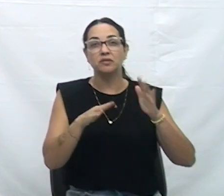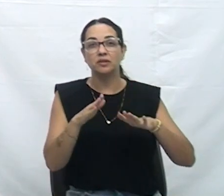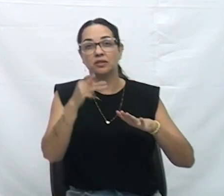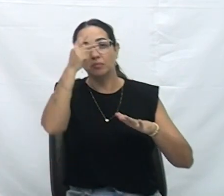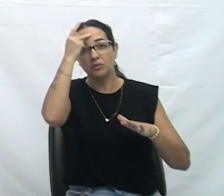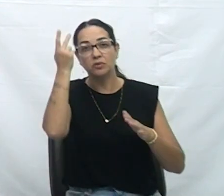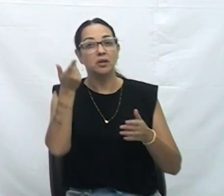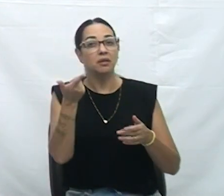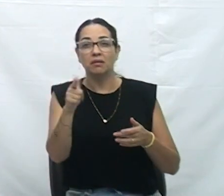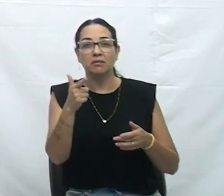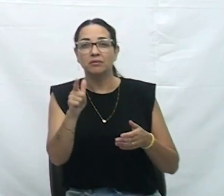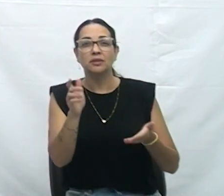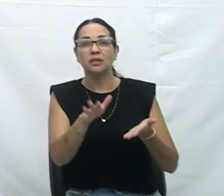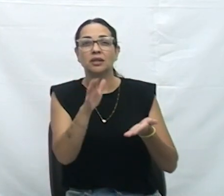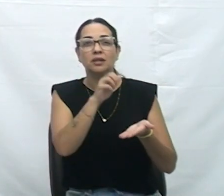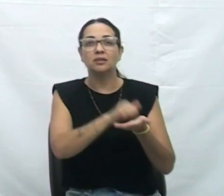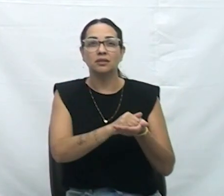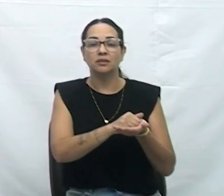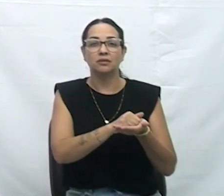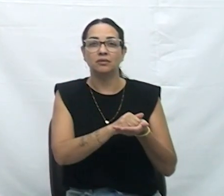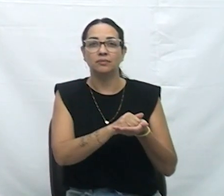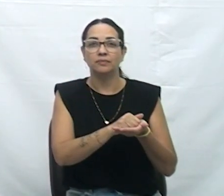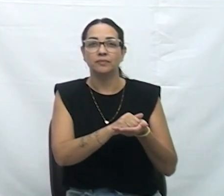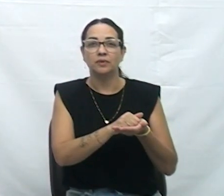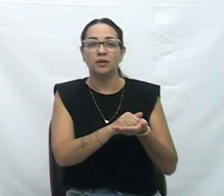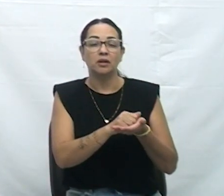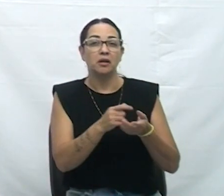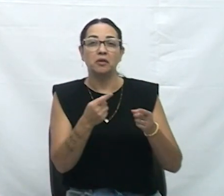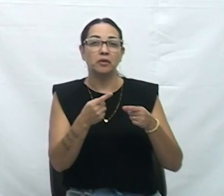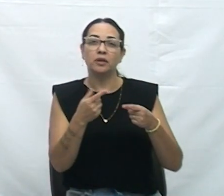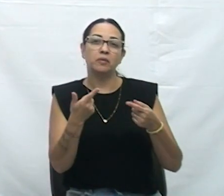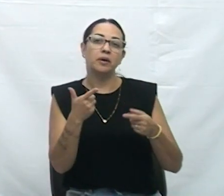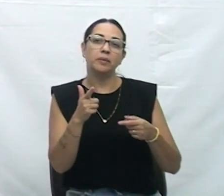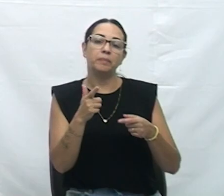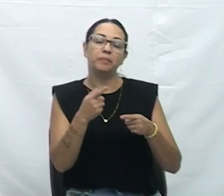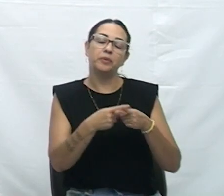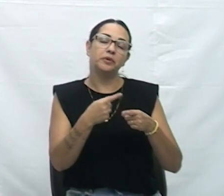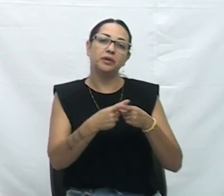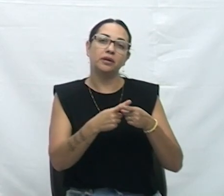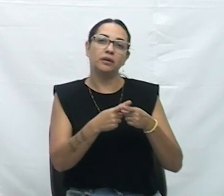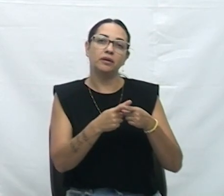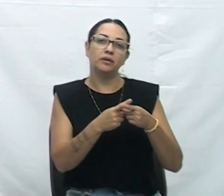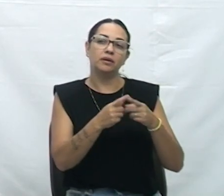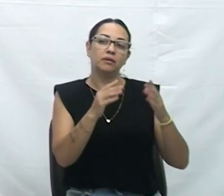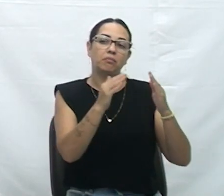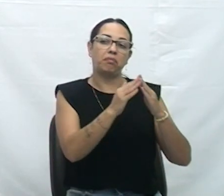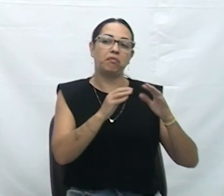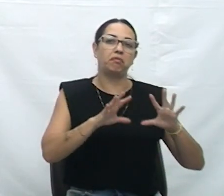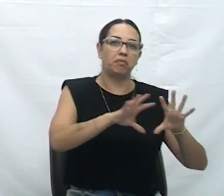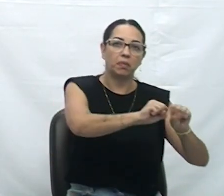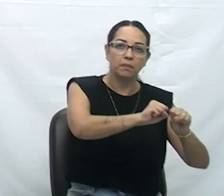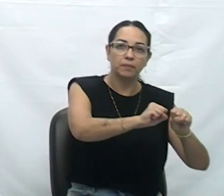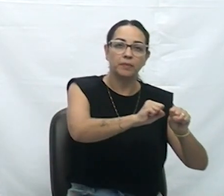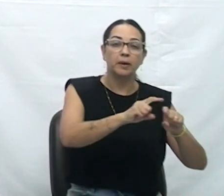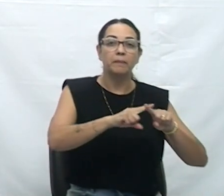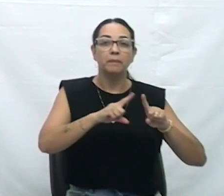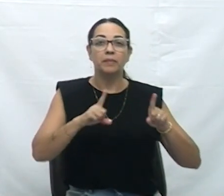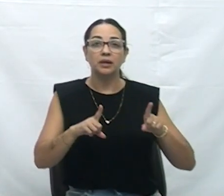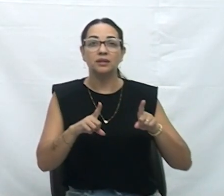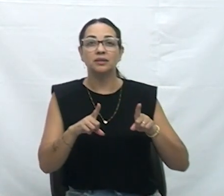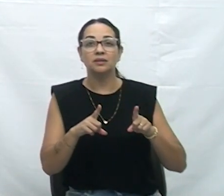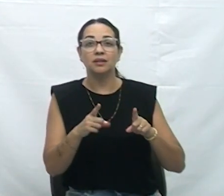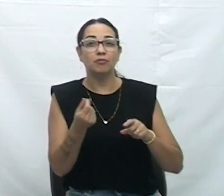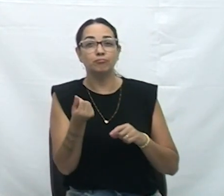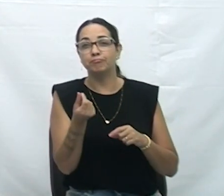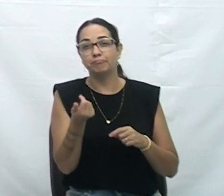escritura não é porque invadiram aquele local, não. Às vezes, as pessoas que têm aquela gleba, aquele